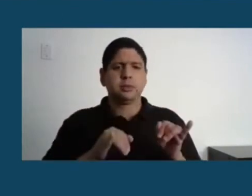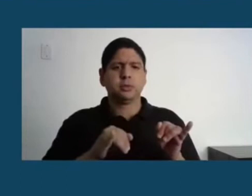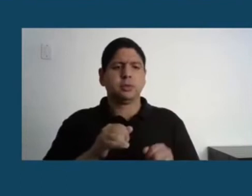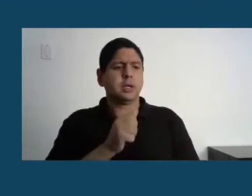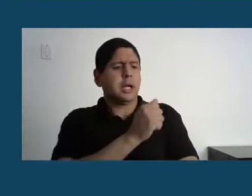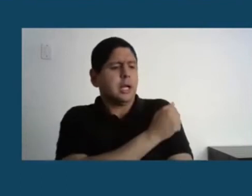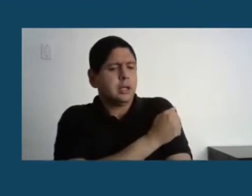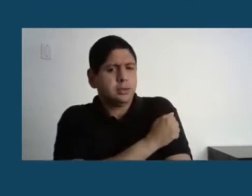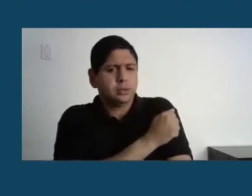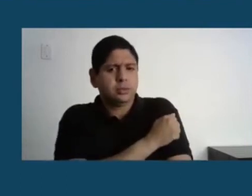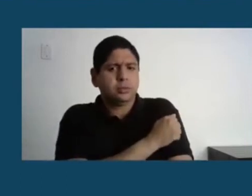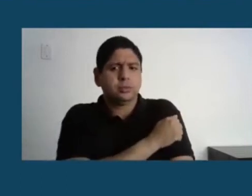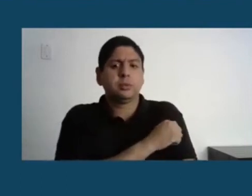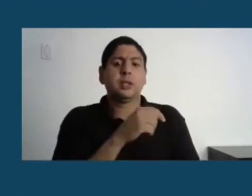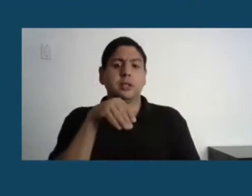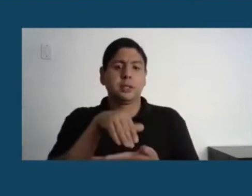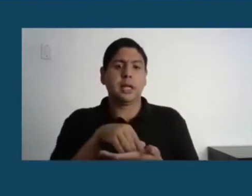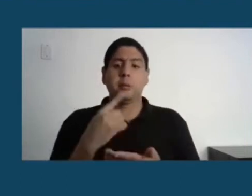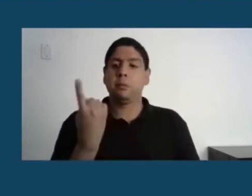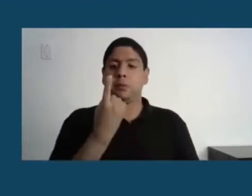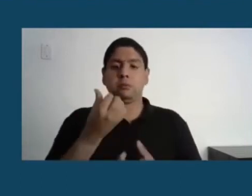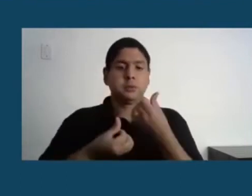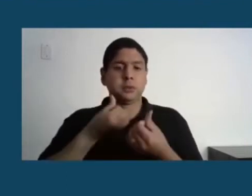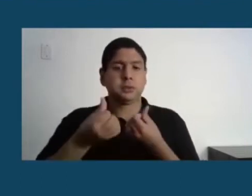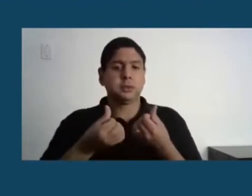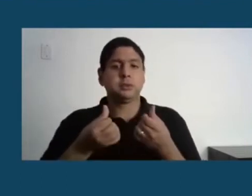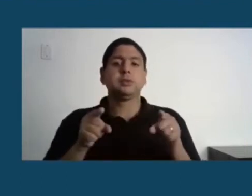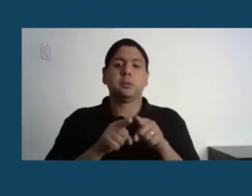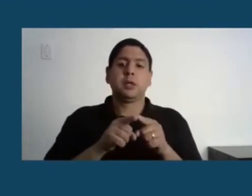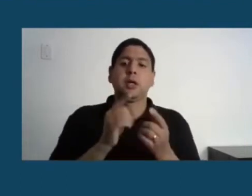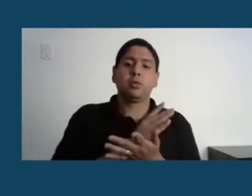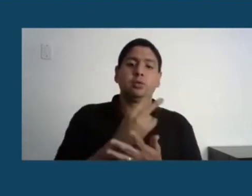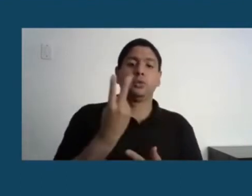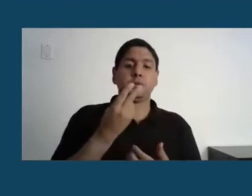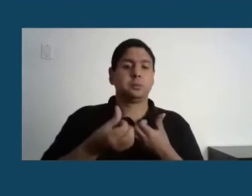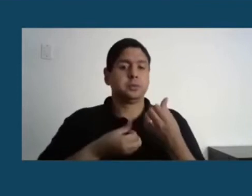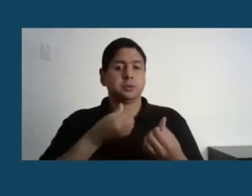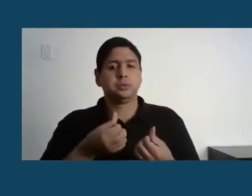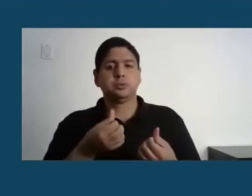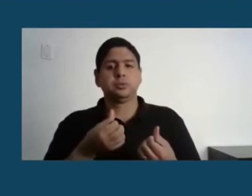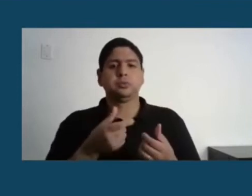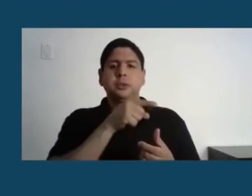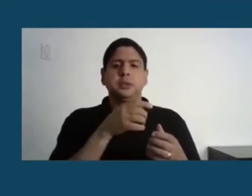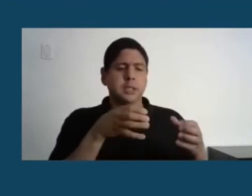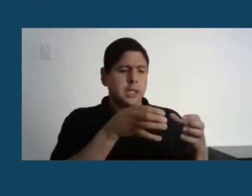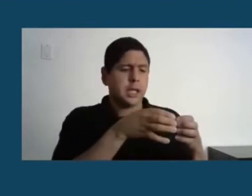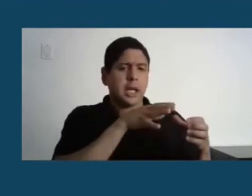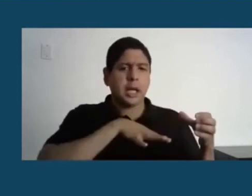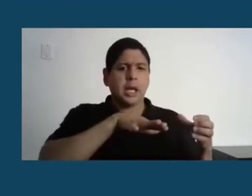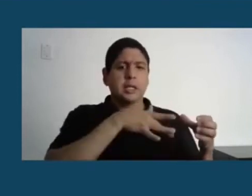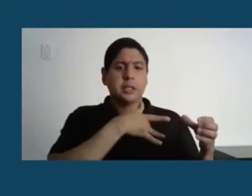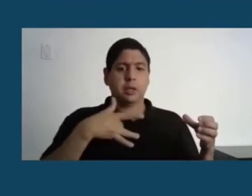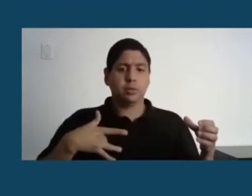do primeiro período, segundo período da faculdade, que atuaram não só na área da saúde, mas também na produção de